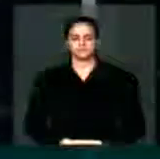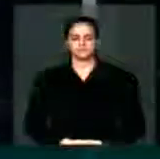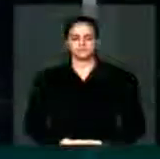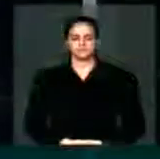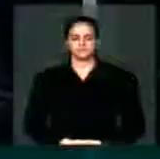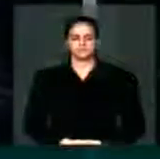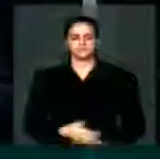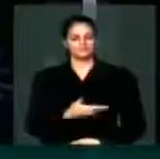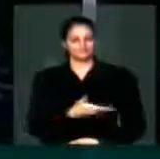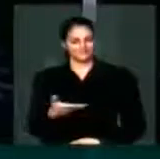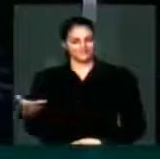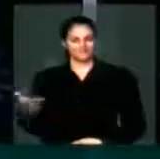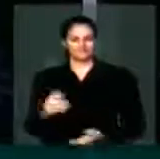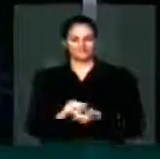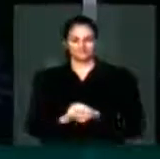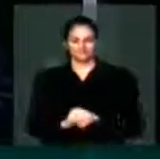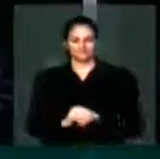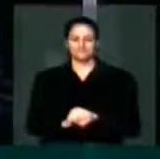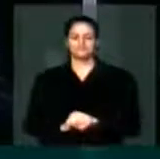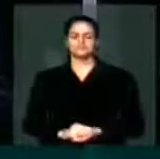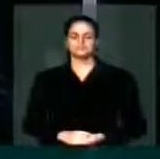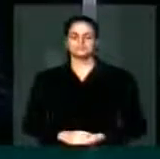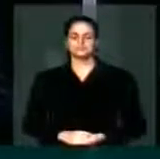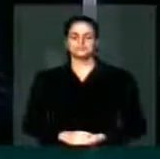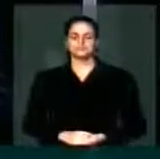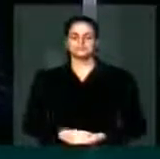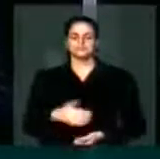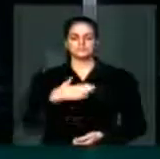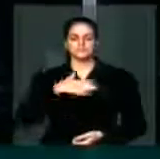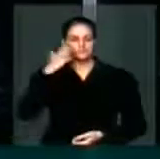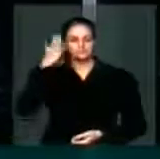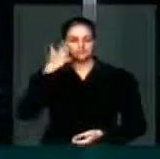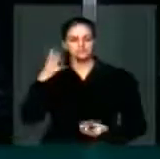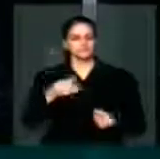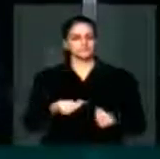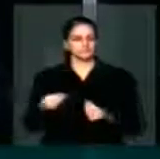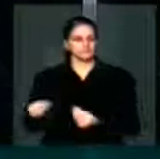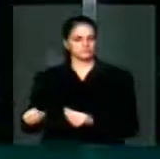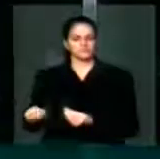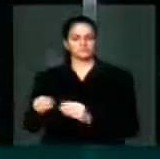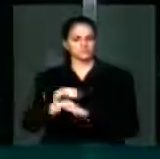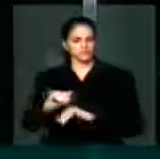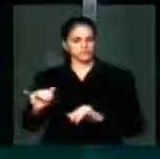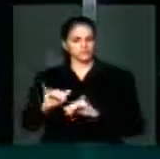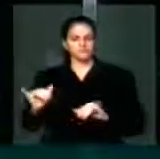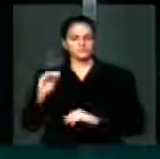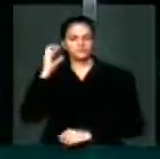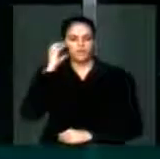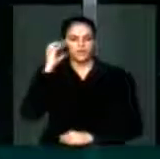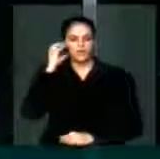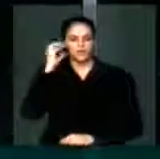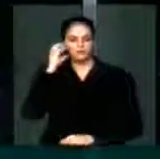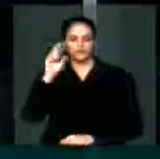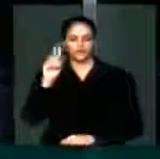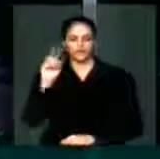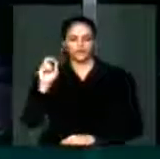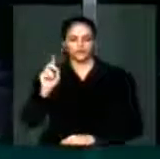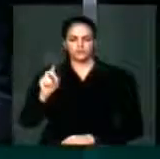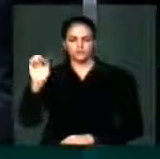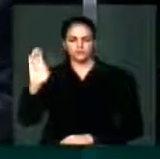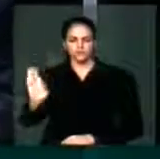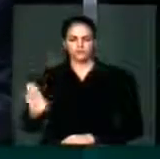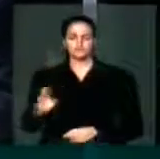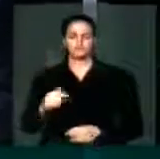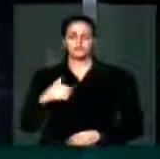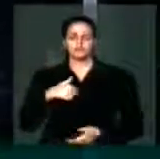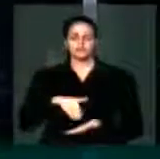Senhor Presidente, senhores parlamentares, solicito a ação na Voz do Brasil, e os órgãos que pensam nessa casa, para o anunciamento que faço, como secretário-geral do